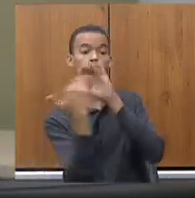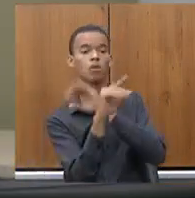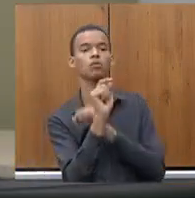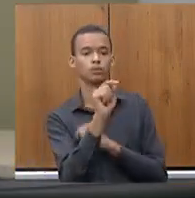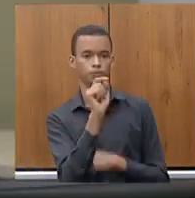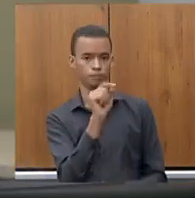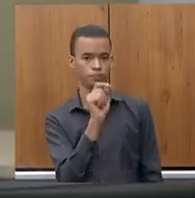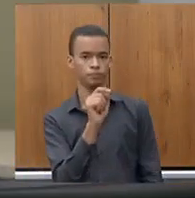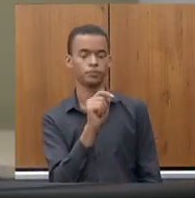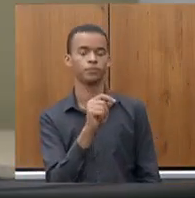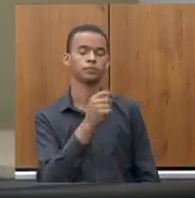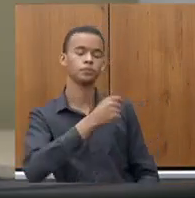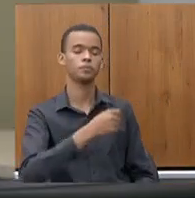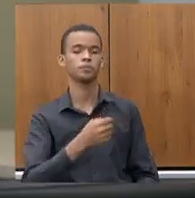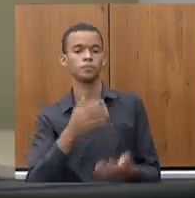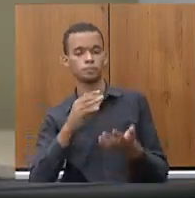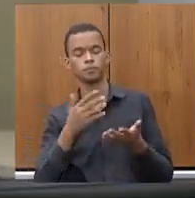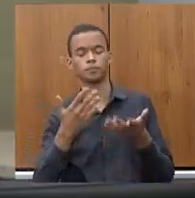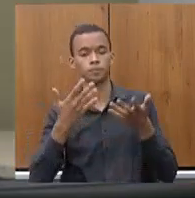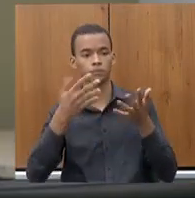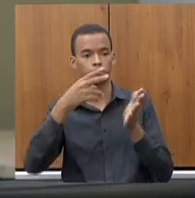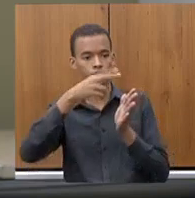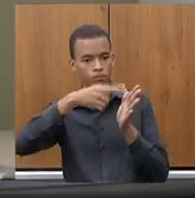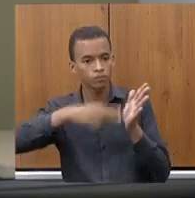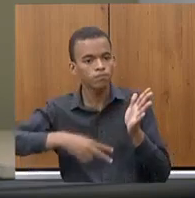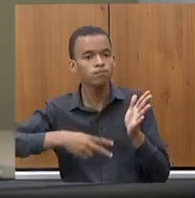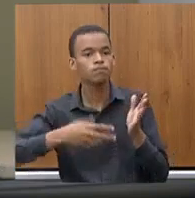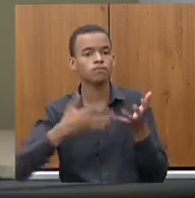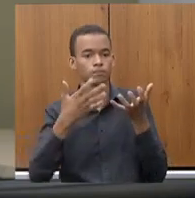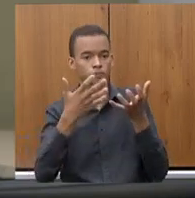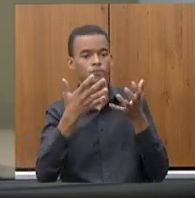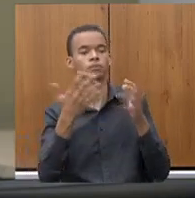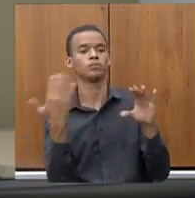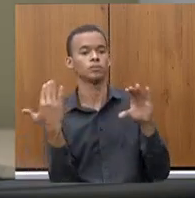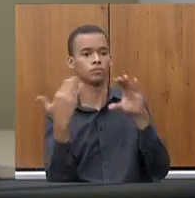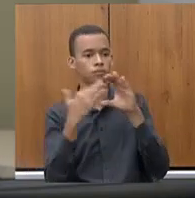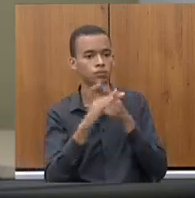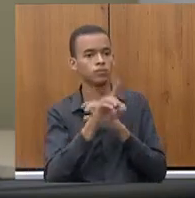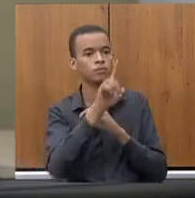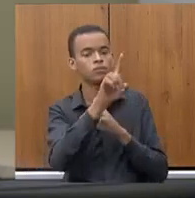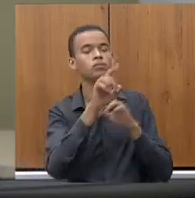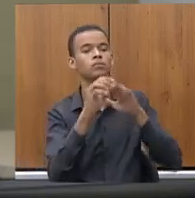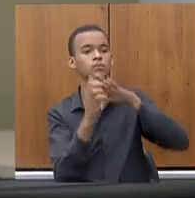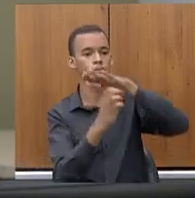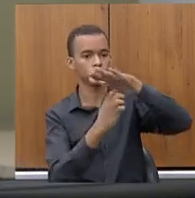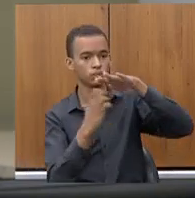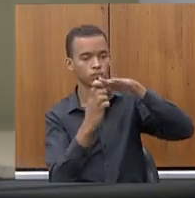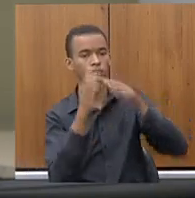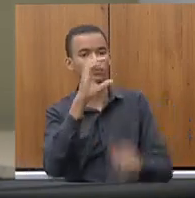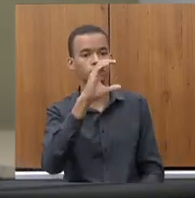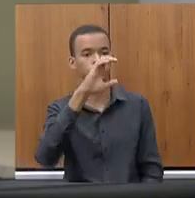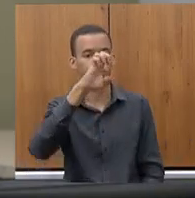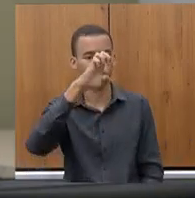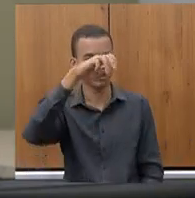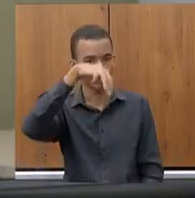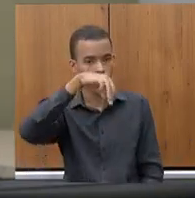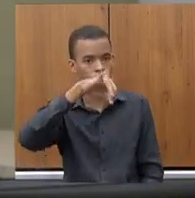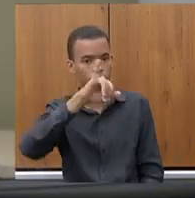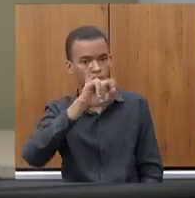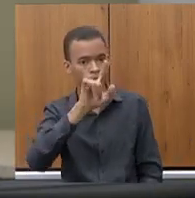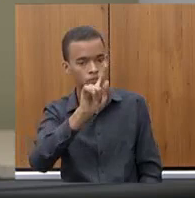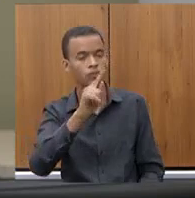requer a vossa excelência nos termos tal, tal, encaminhar à Companhia Energética de Minas Gerais, SEMIC, pedido de providência para que seja